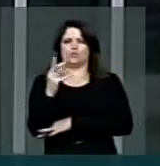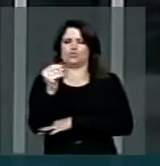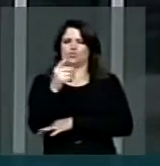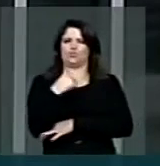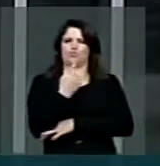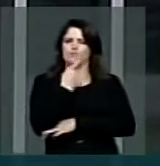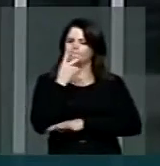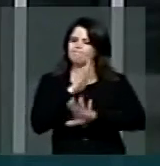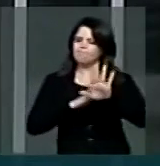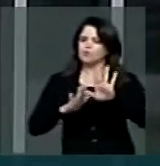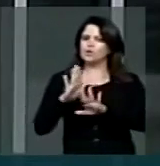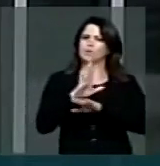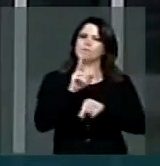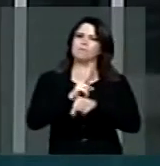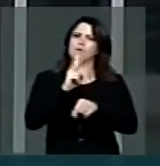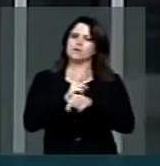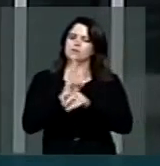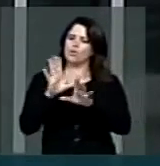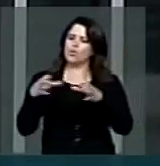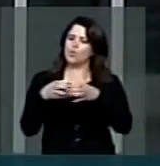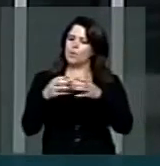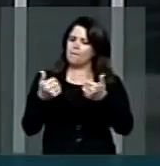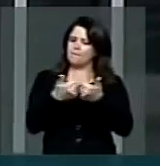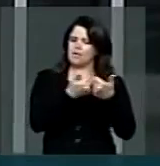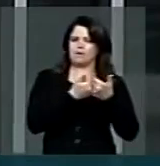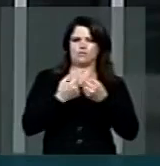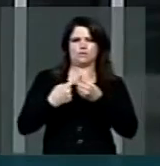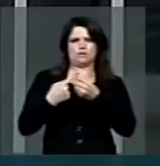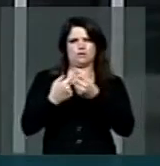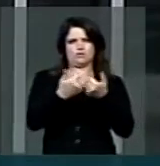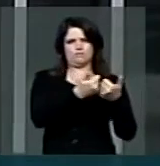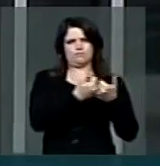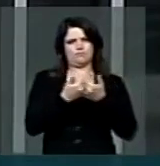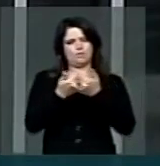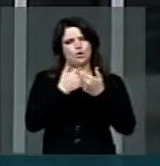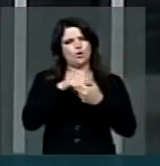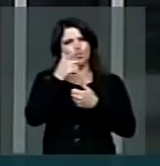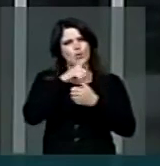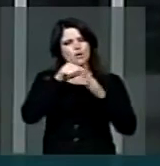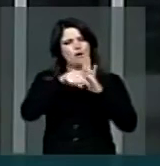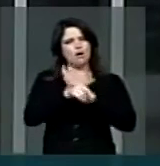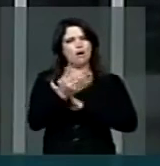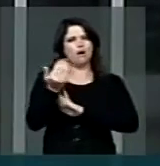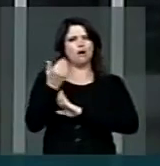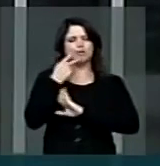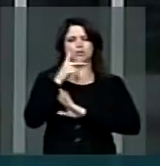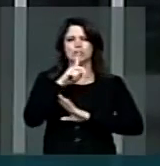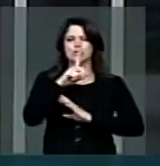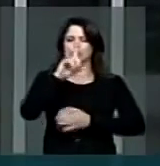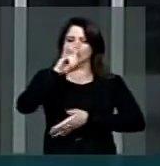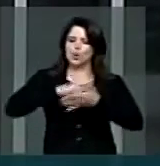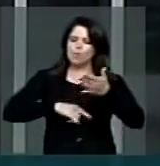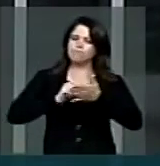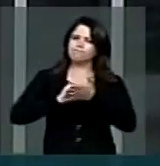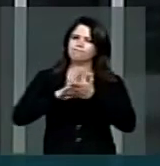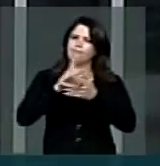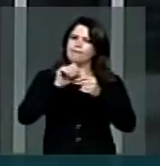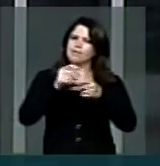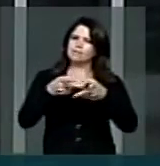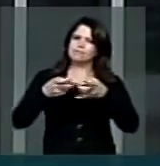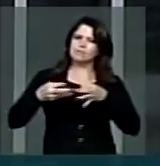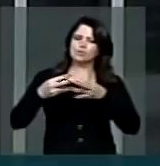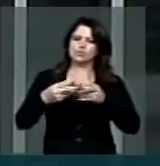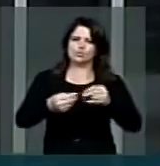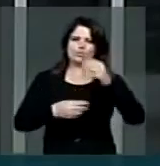e à preservação das comunidades do entorno, obtendo, na época, as licenças ambientais para a exploração.